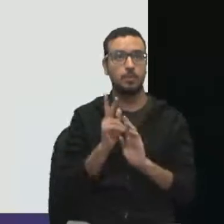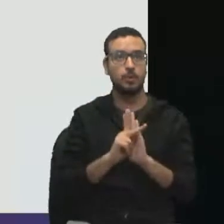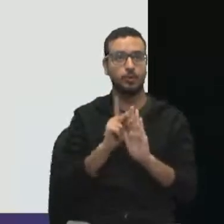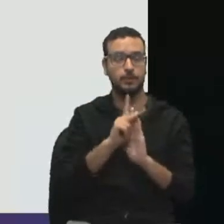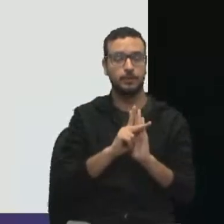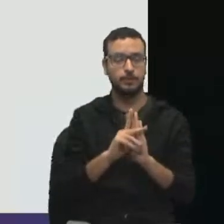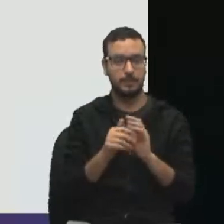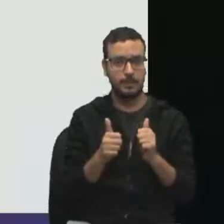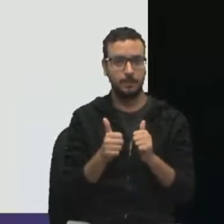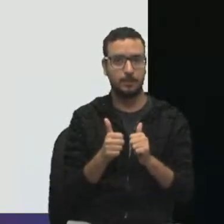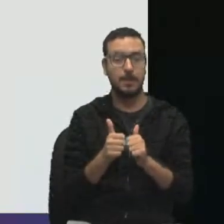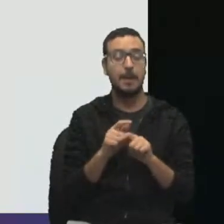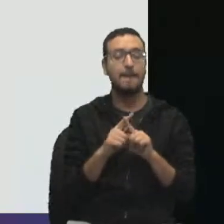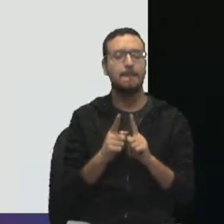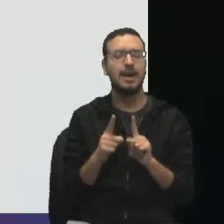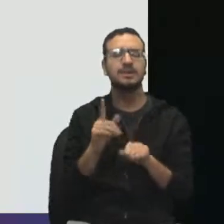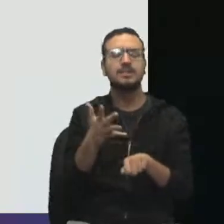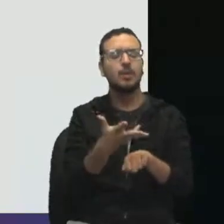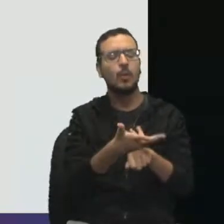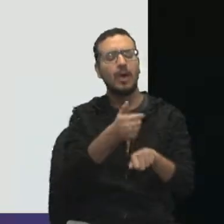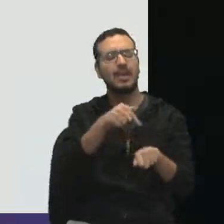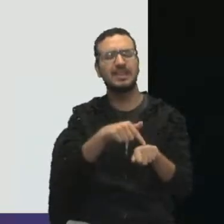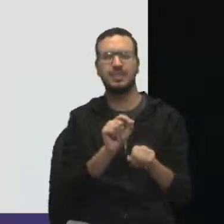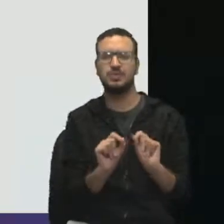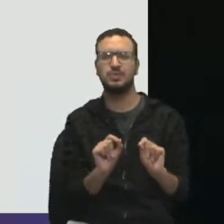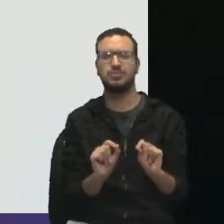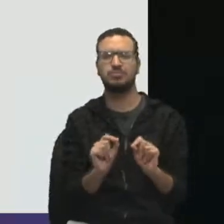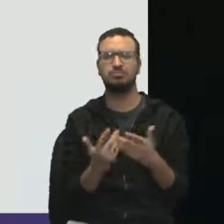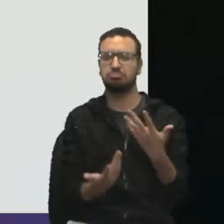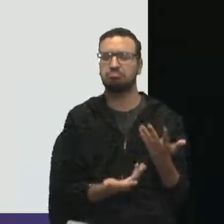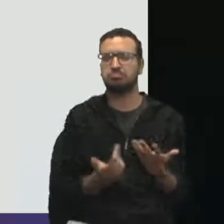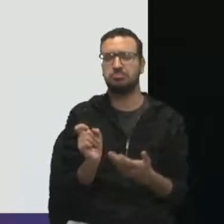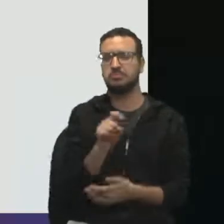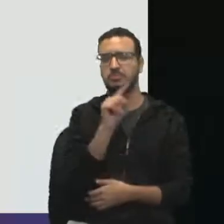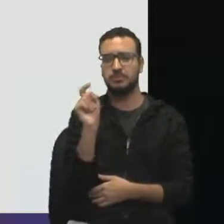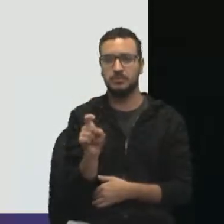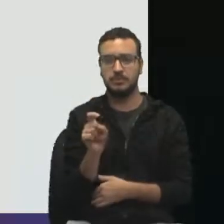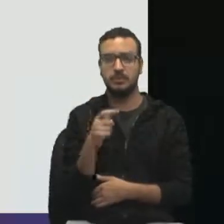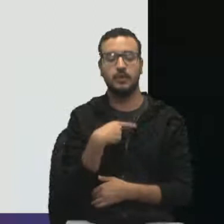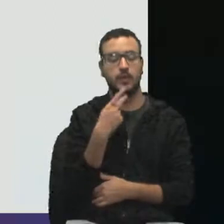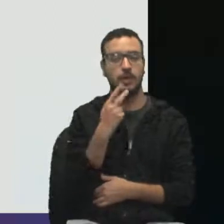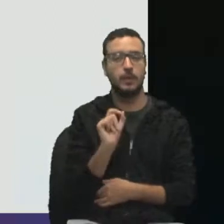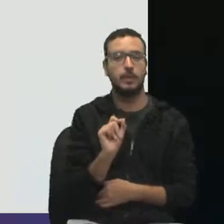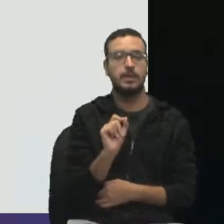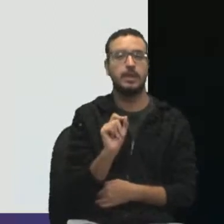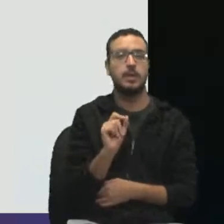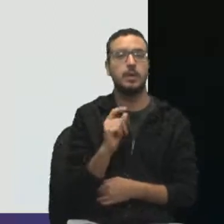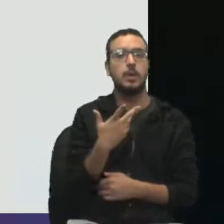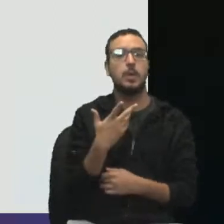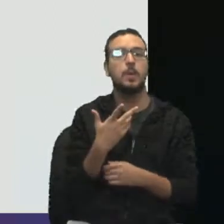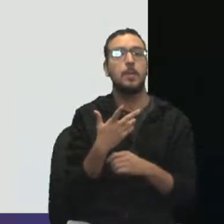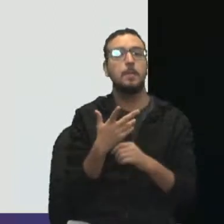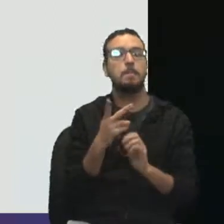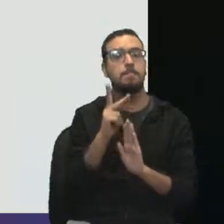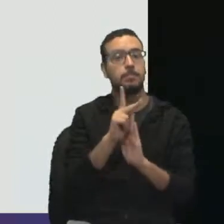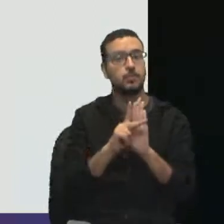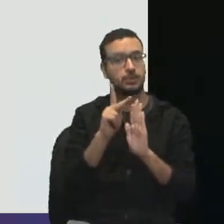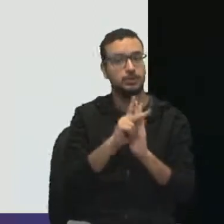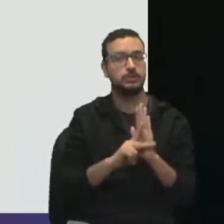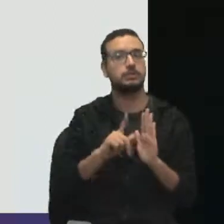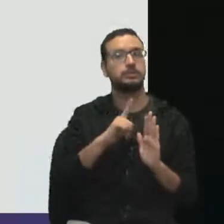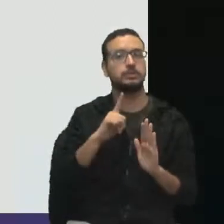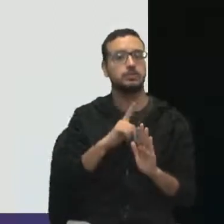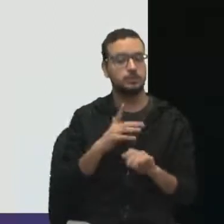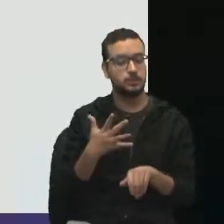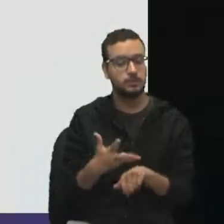Mas o que é essa qualidade em projetos? Vou dizer o seguinte, que um projeto com qualidade é